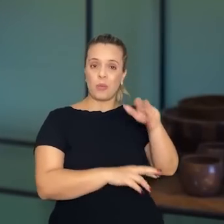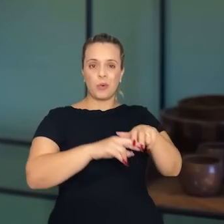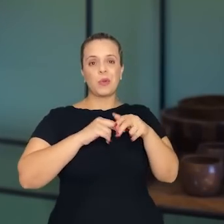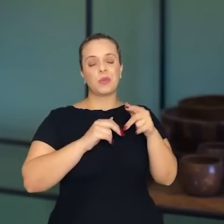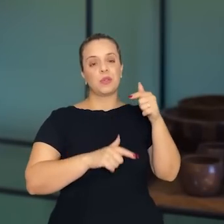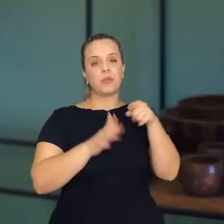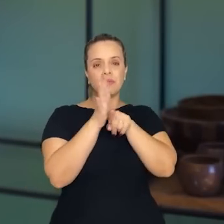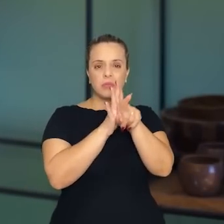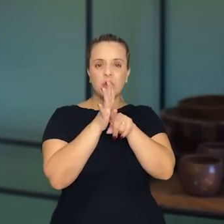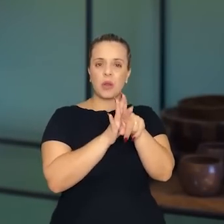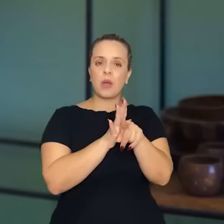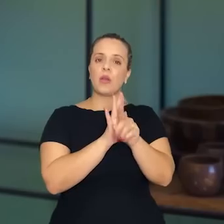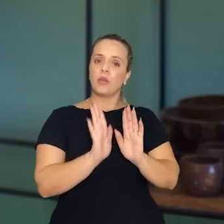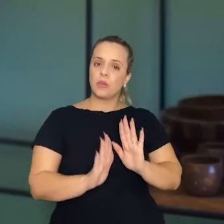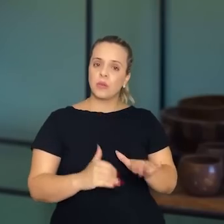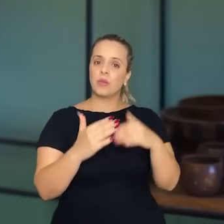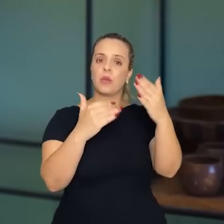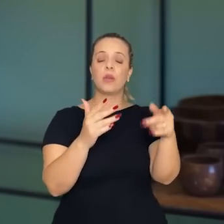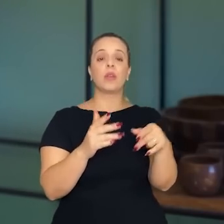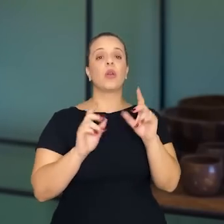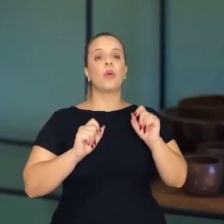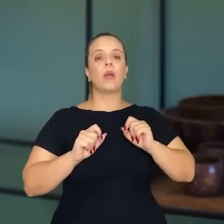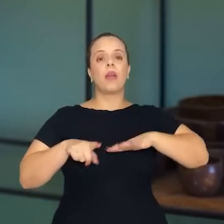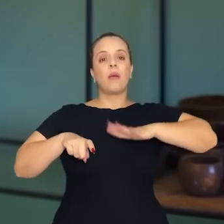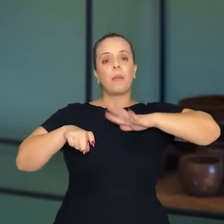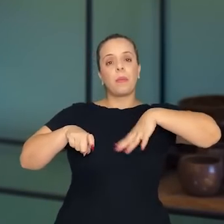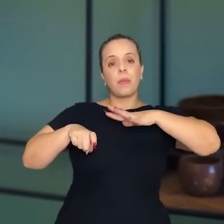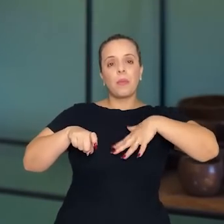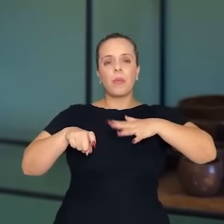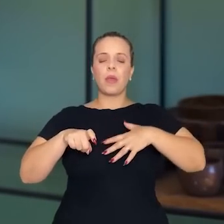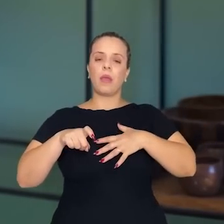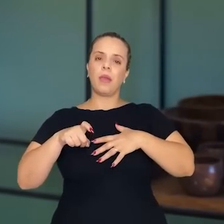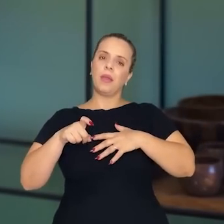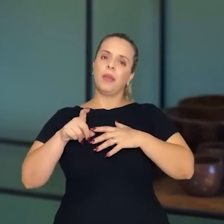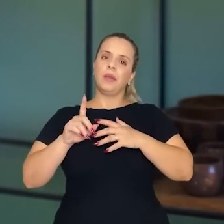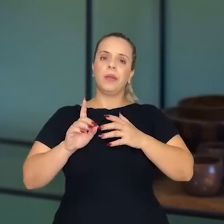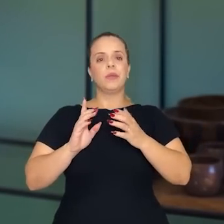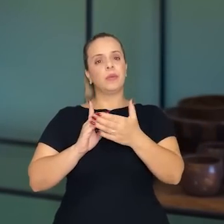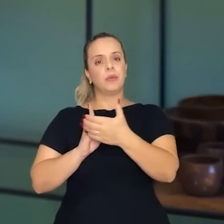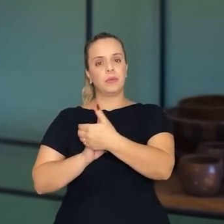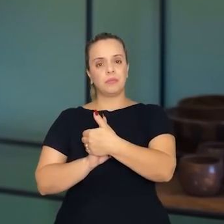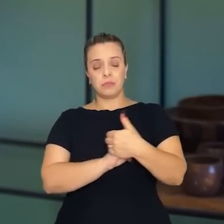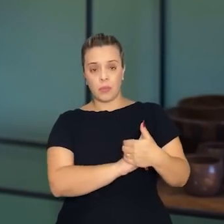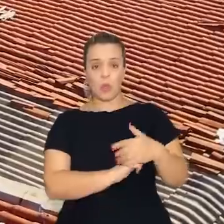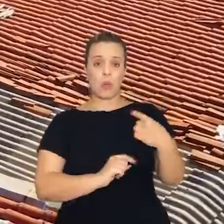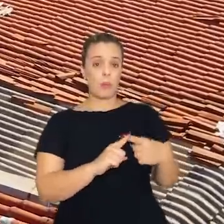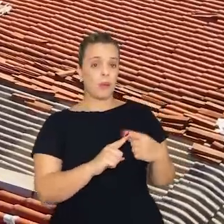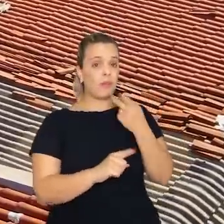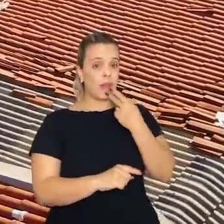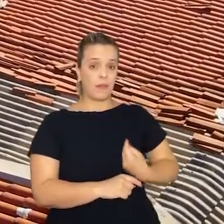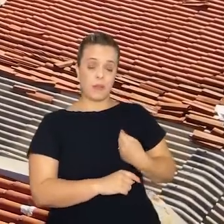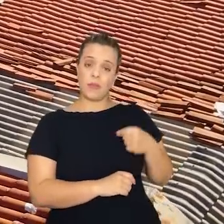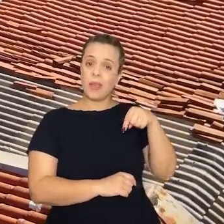de Luísa Volpato, que é o mito do isolamento. Porque se diz que aqui estava